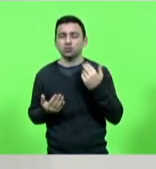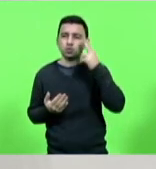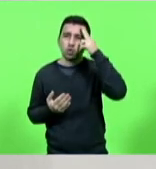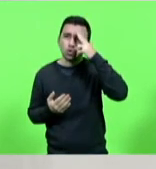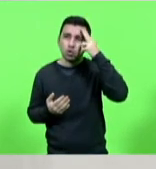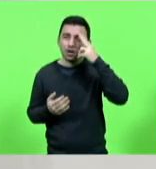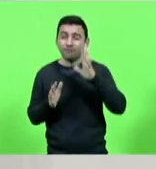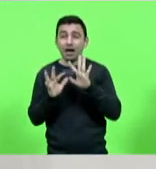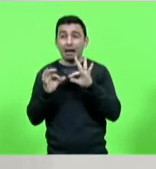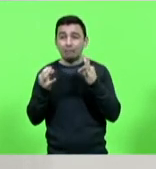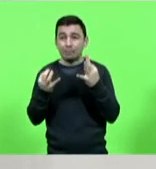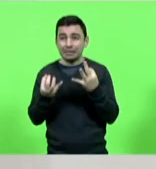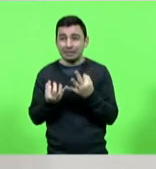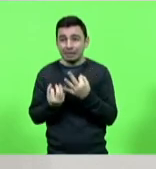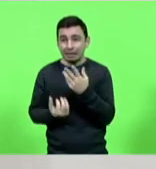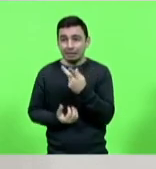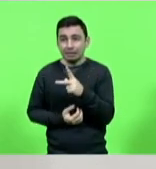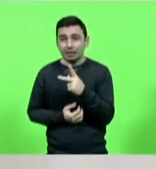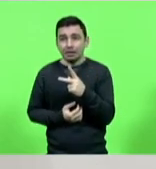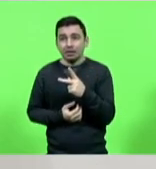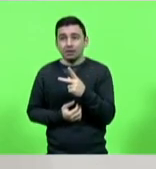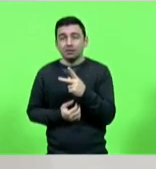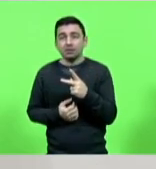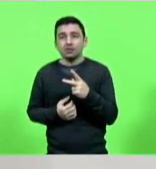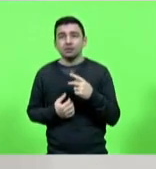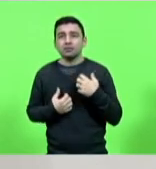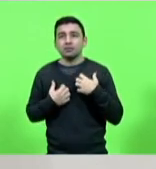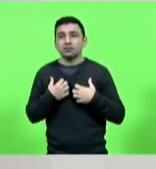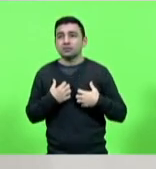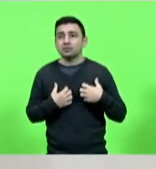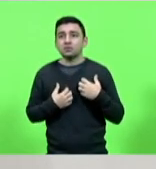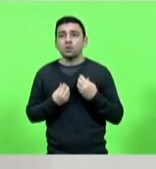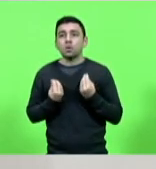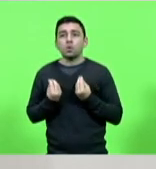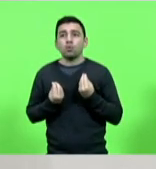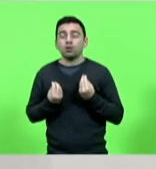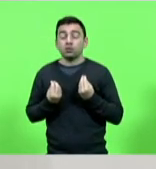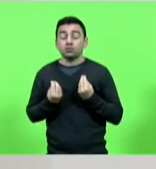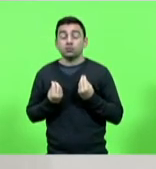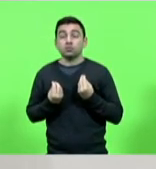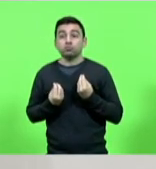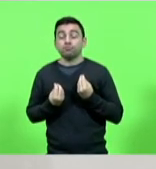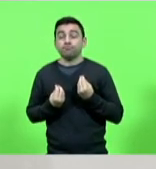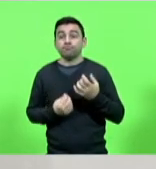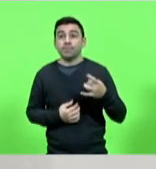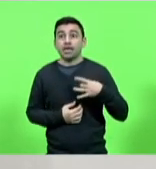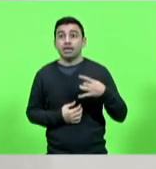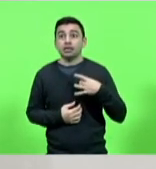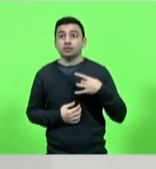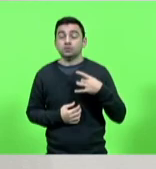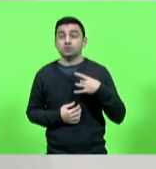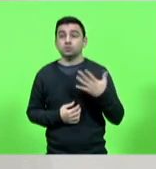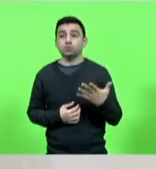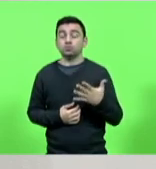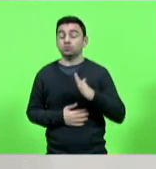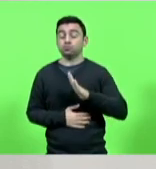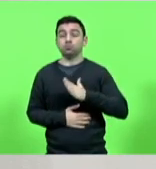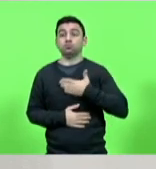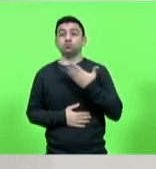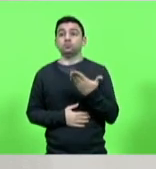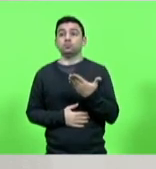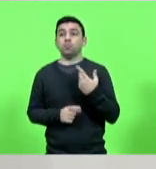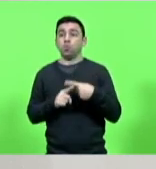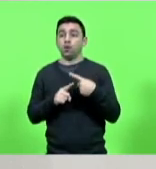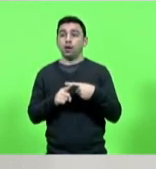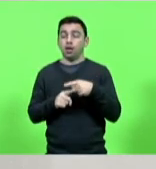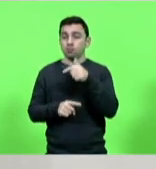família hoje está em pânico, chocada com o que aconteceu, porque ela estava